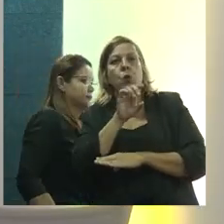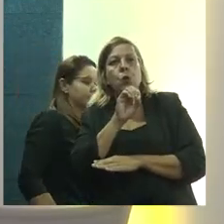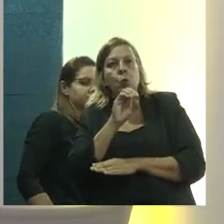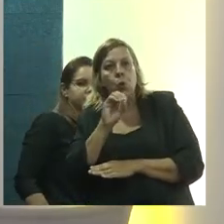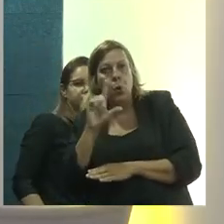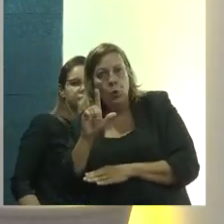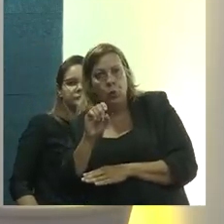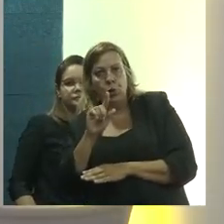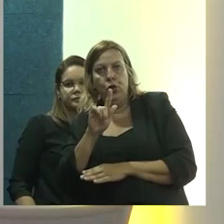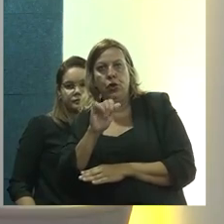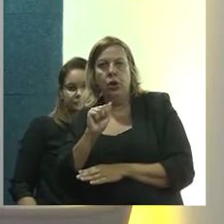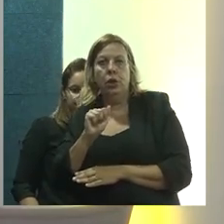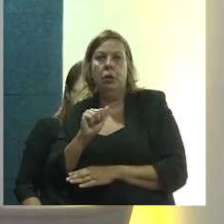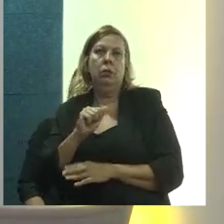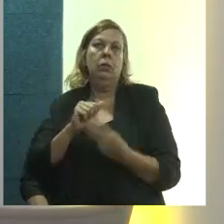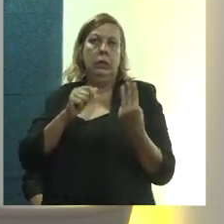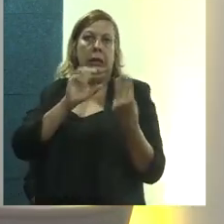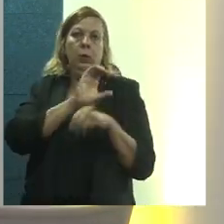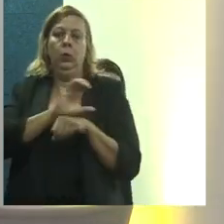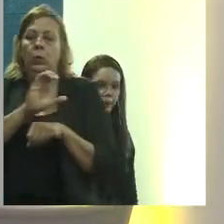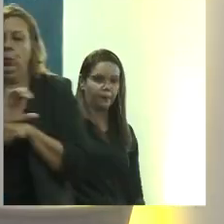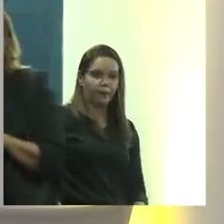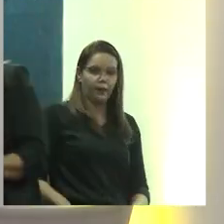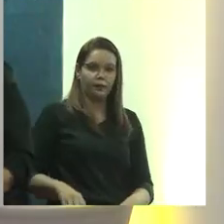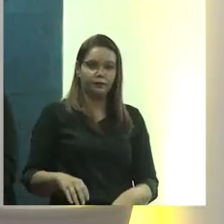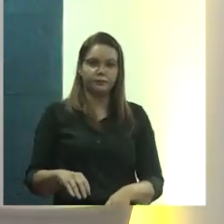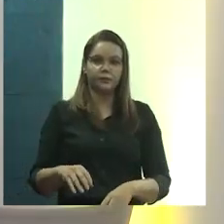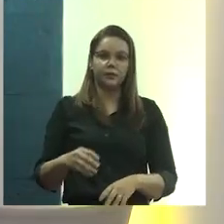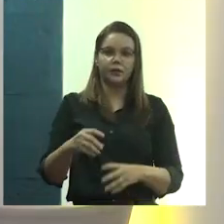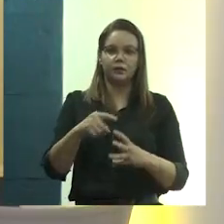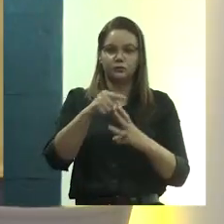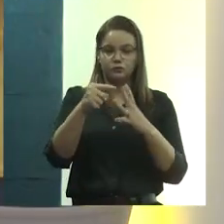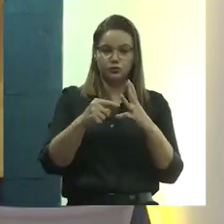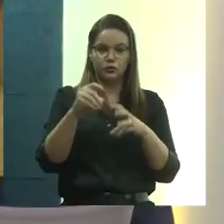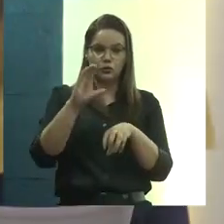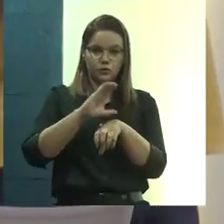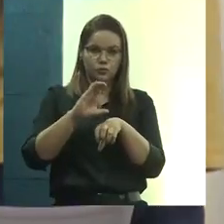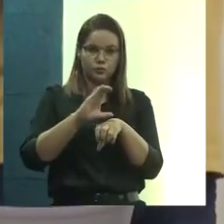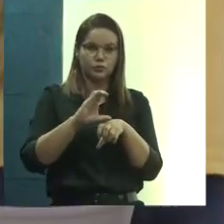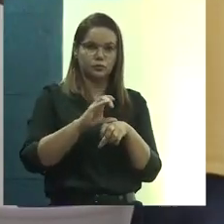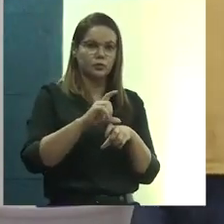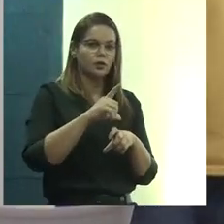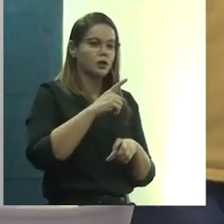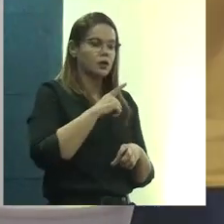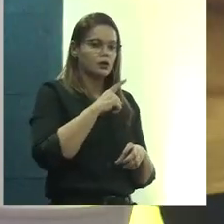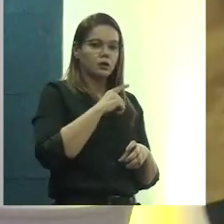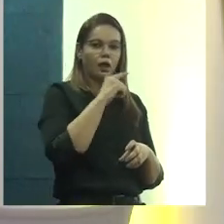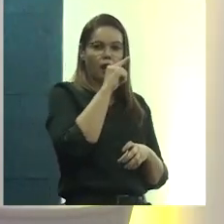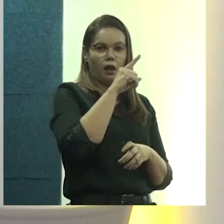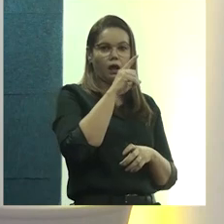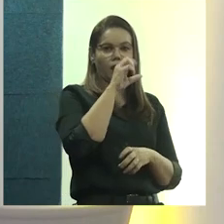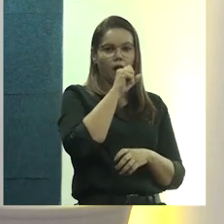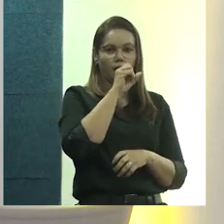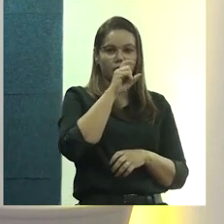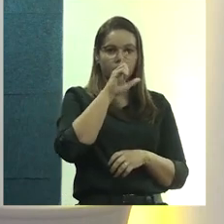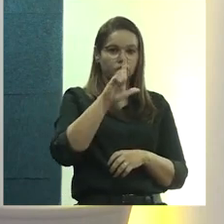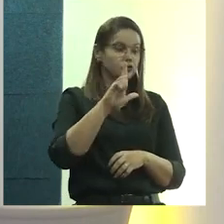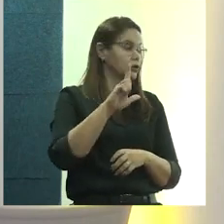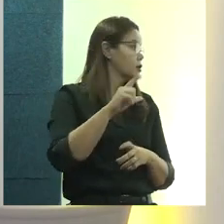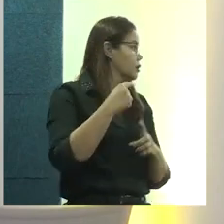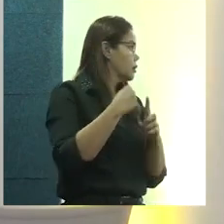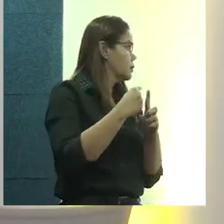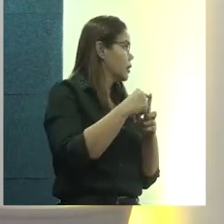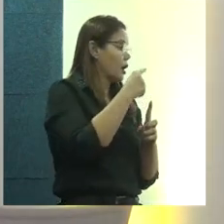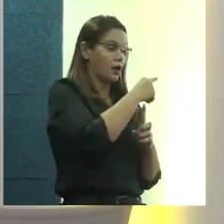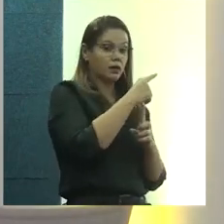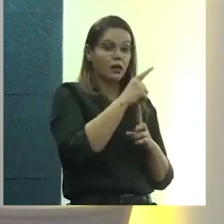museologia e arqueologia, os três cursos. Então, é paisagem muito interessante, bonita. Esse aqui é o